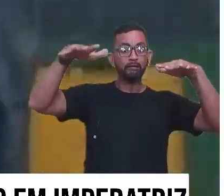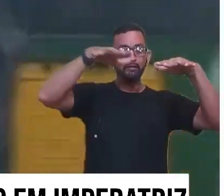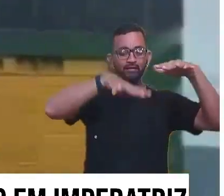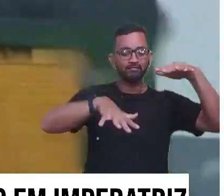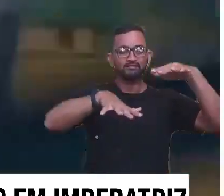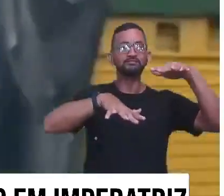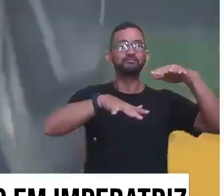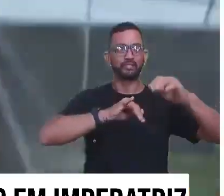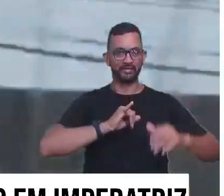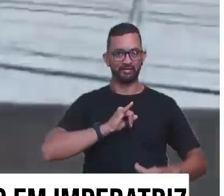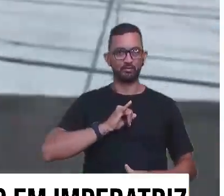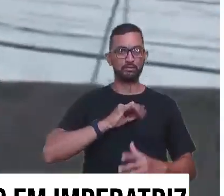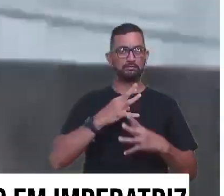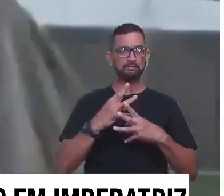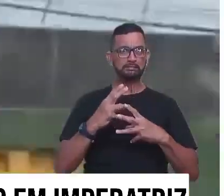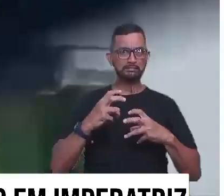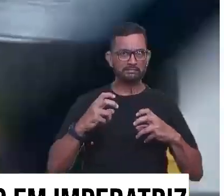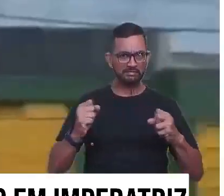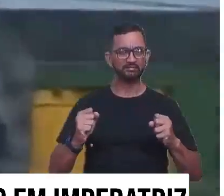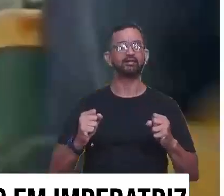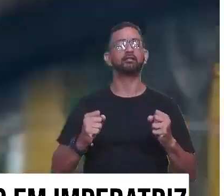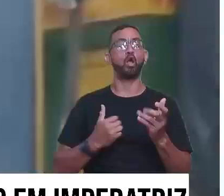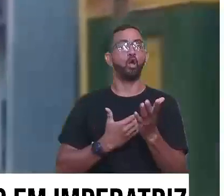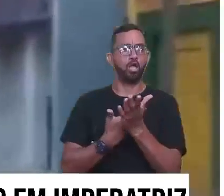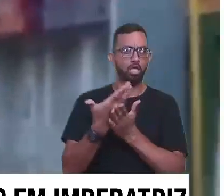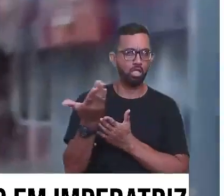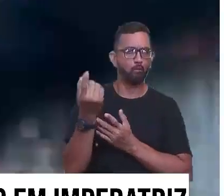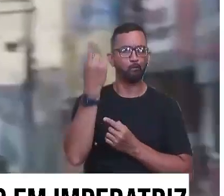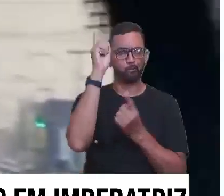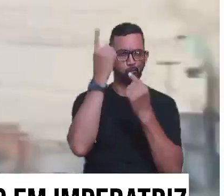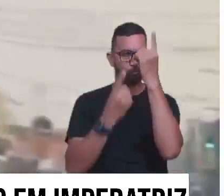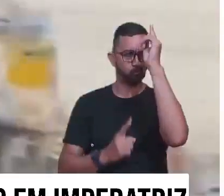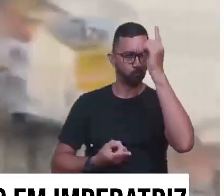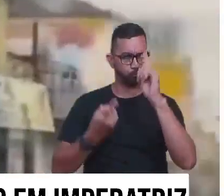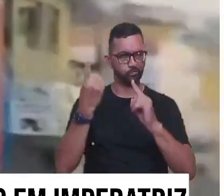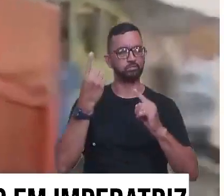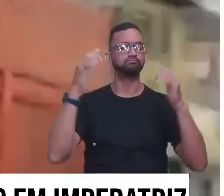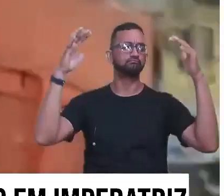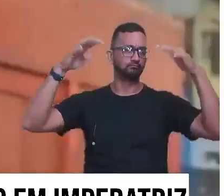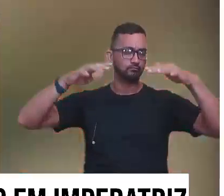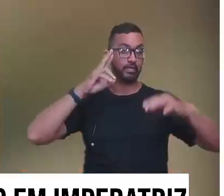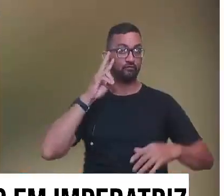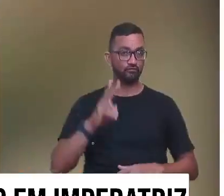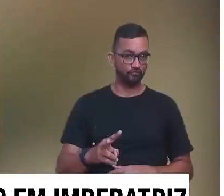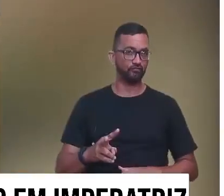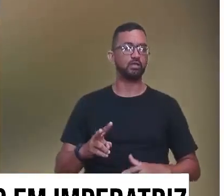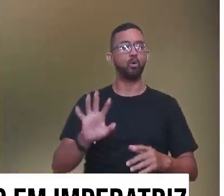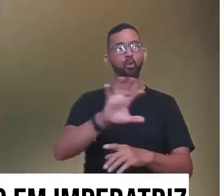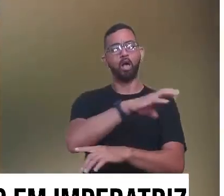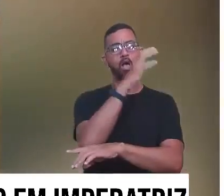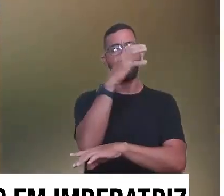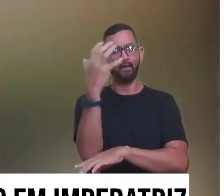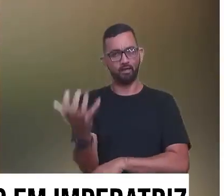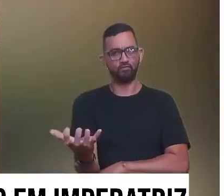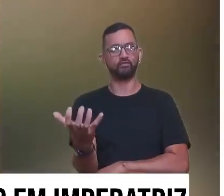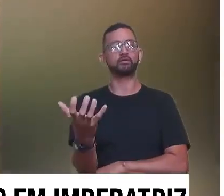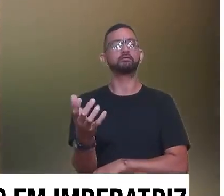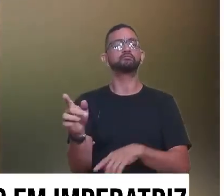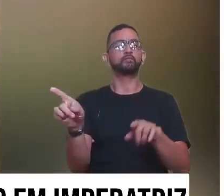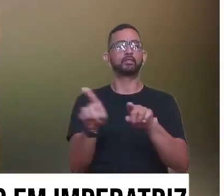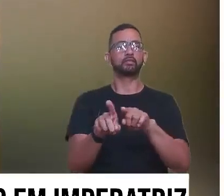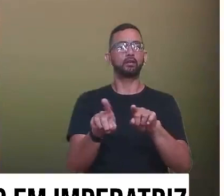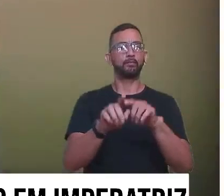entrasse na nossa área, que é muito seca, e acabasse provocando toda essa situação que a gente viu, queda de árvores,